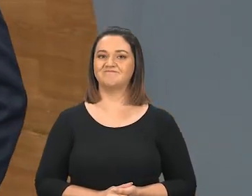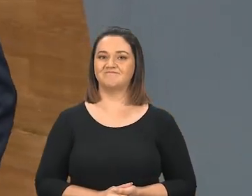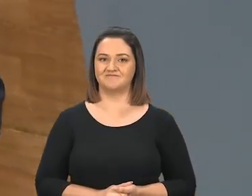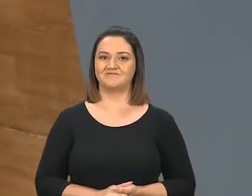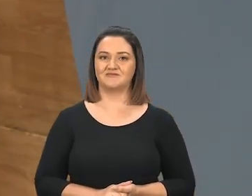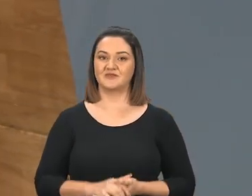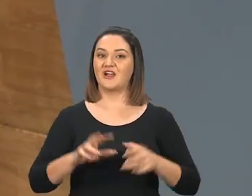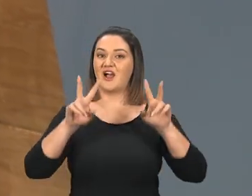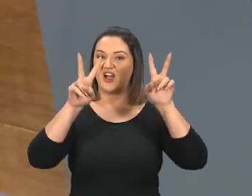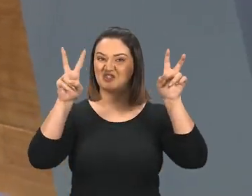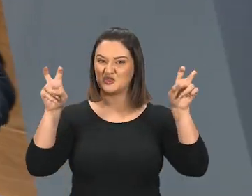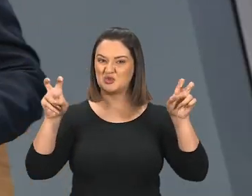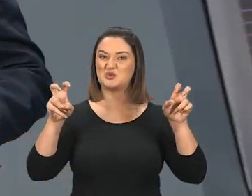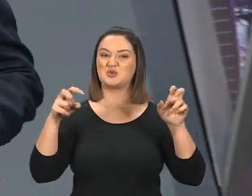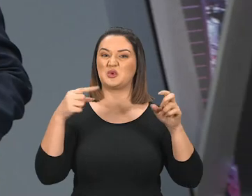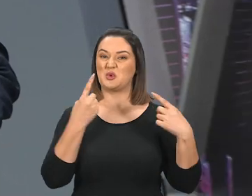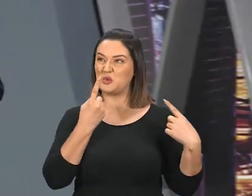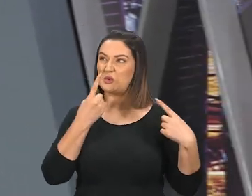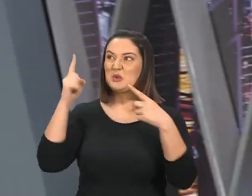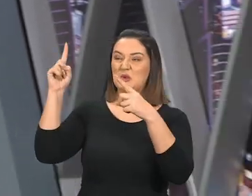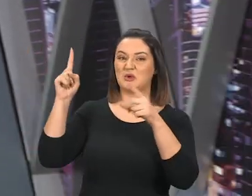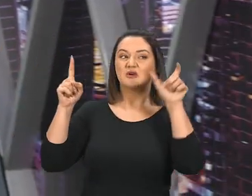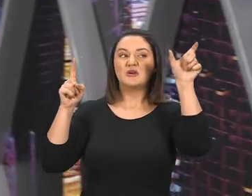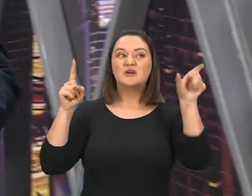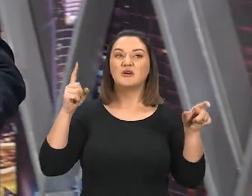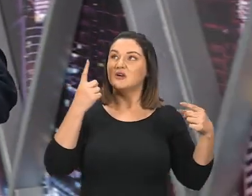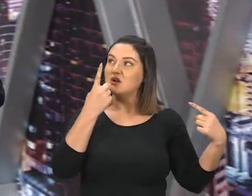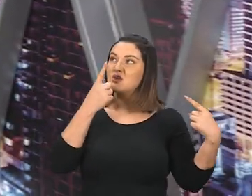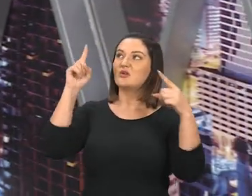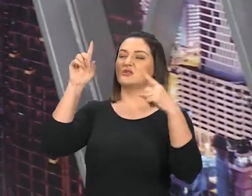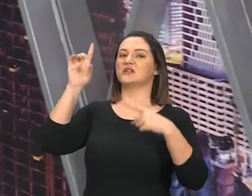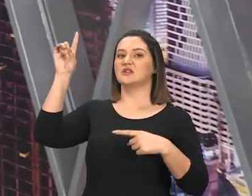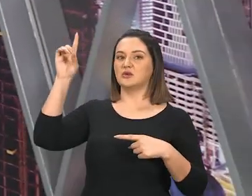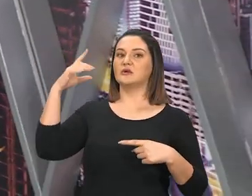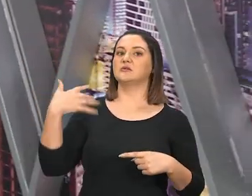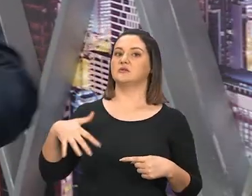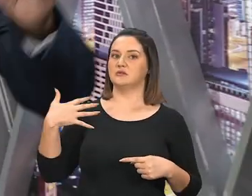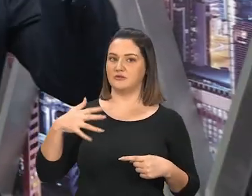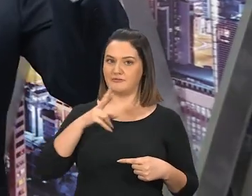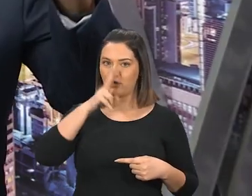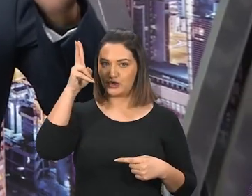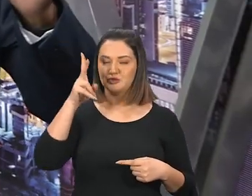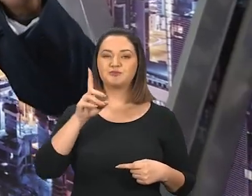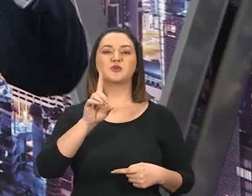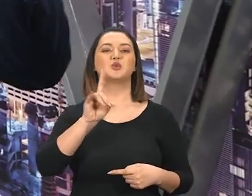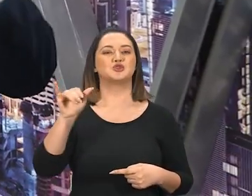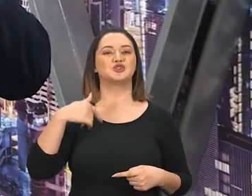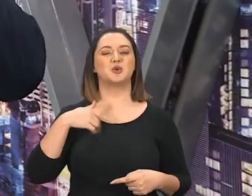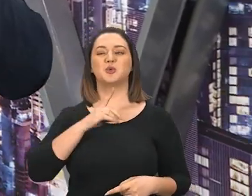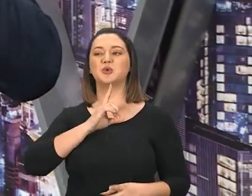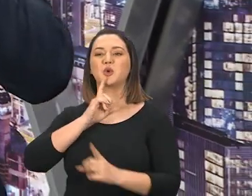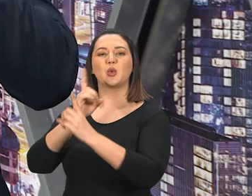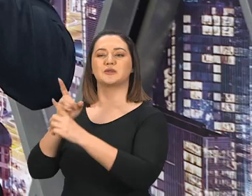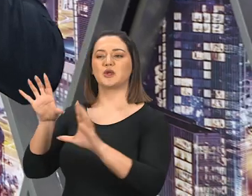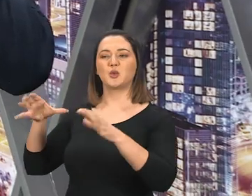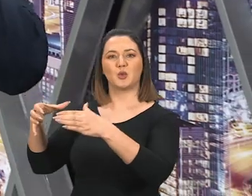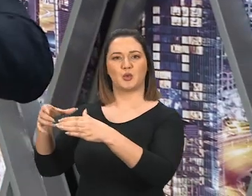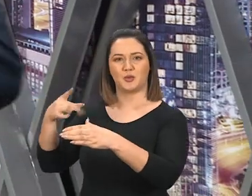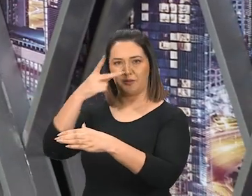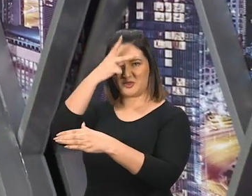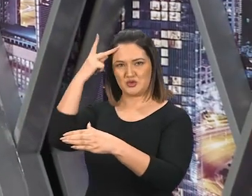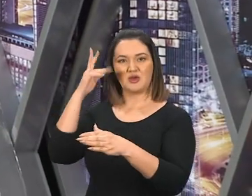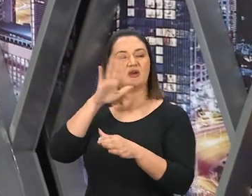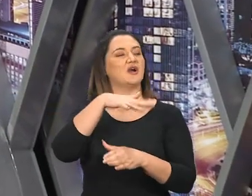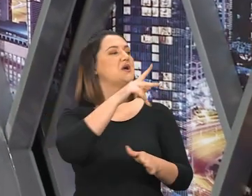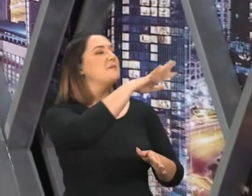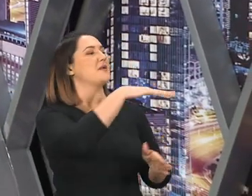É, o assunto do anticristo é um assunto que realmente chama a atenção, não é? Esses dias mesmo, eu encontrei um pessoal, e